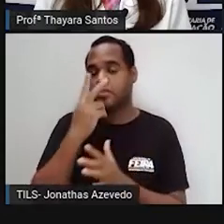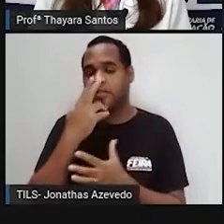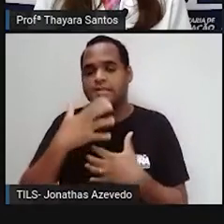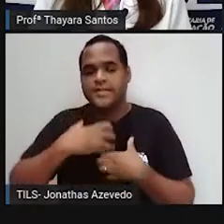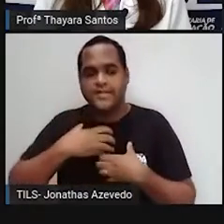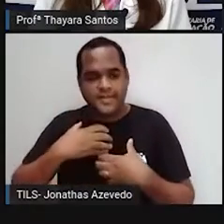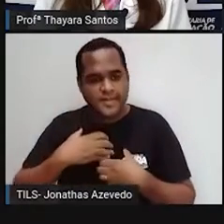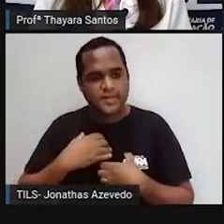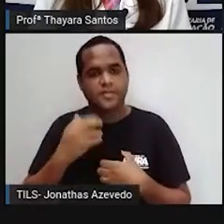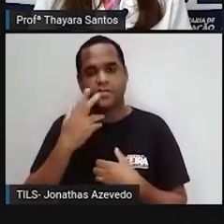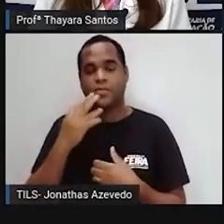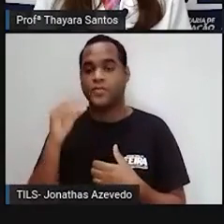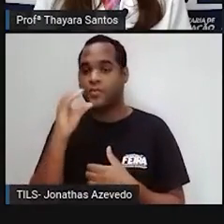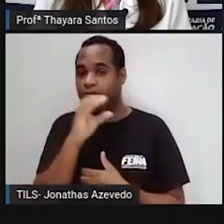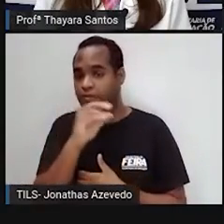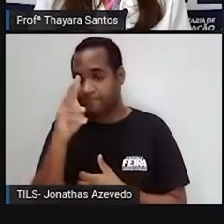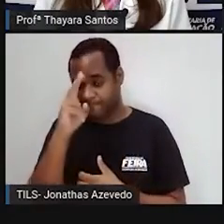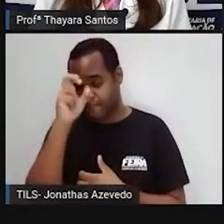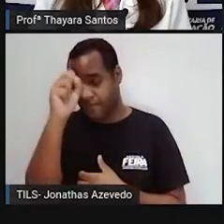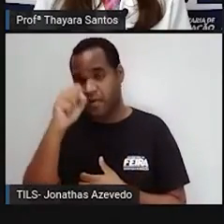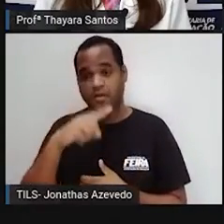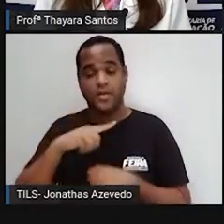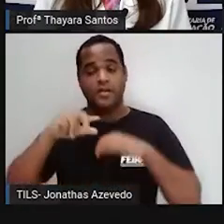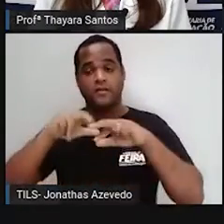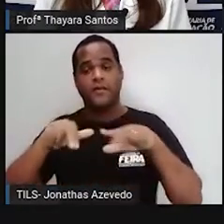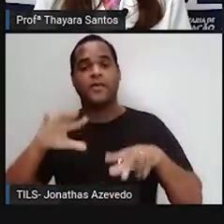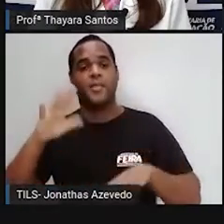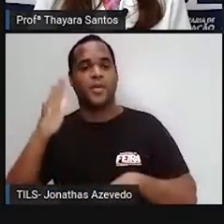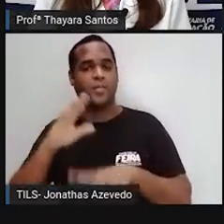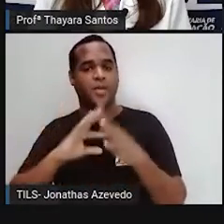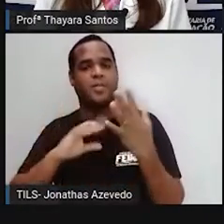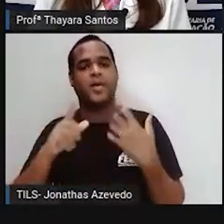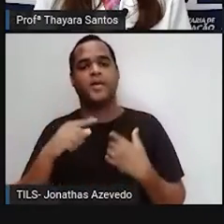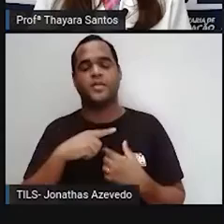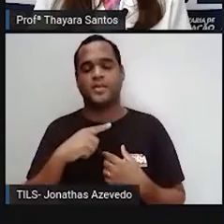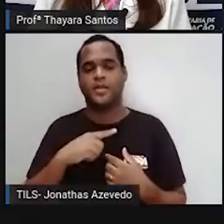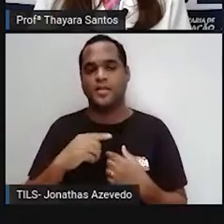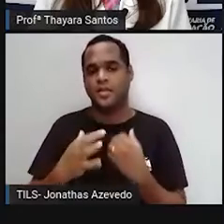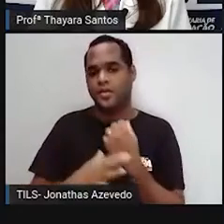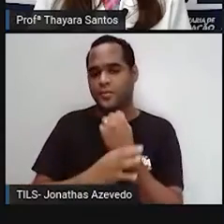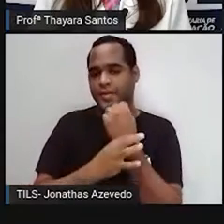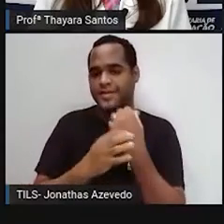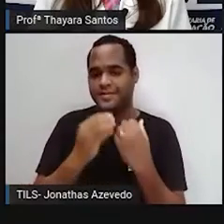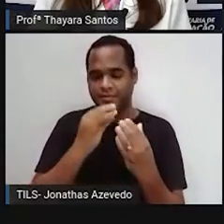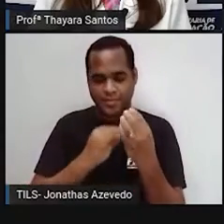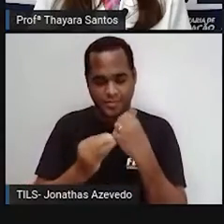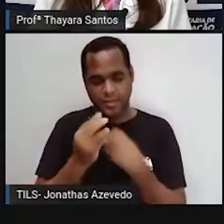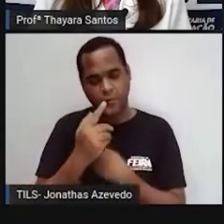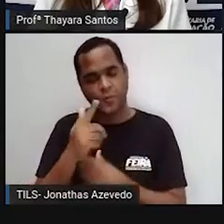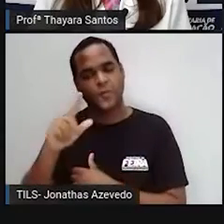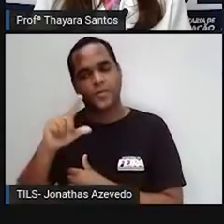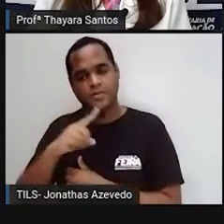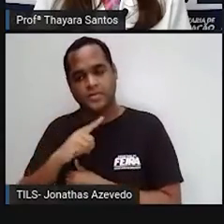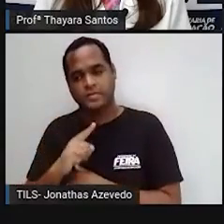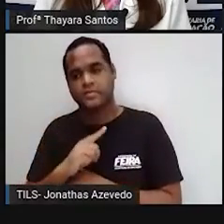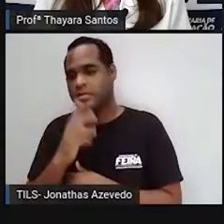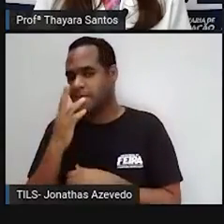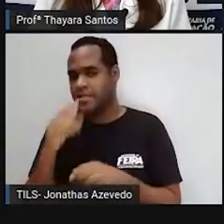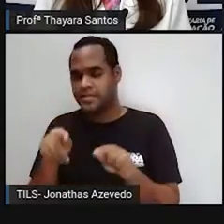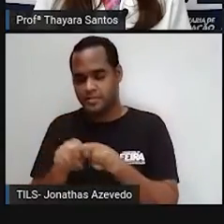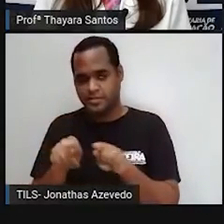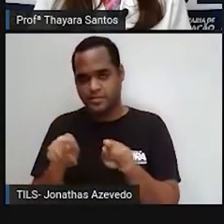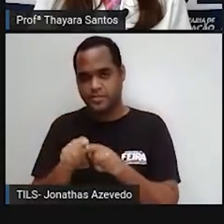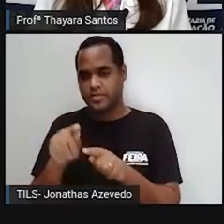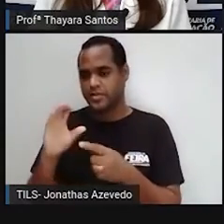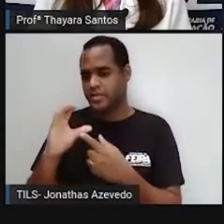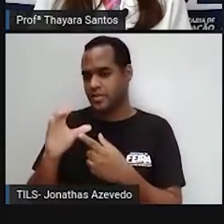eventos extremos, a gente perder um pouco da segurança alimentar. Além disso, isso também, as mudanças climáticas